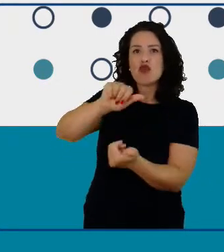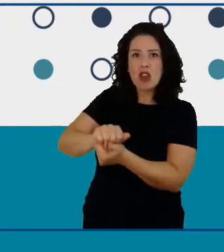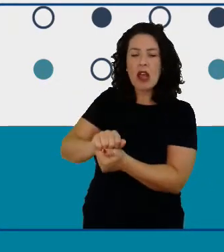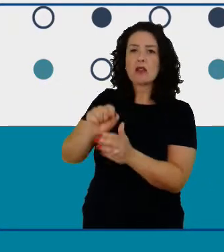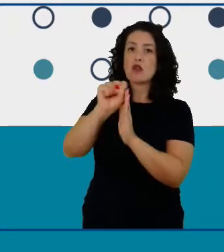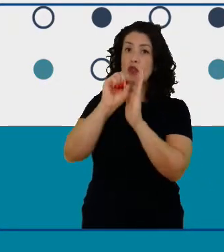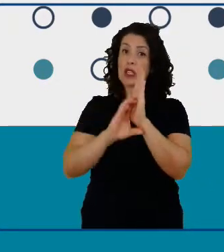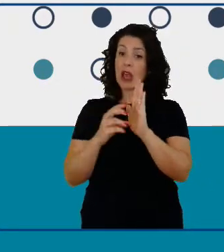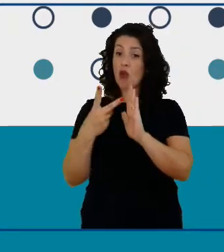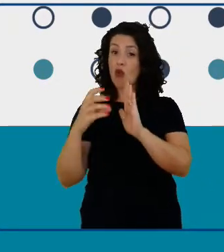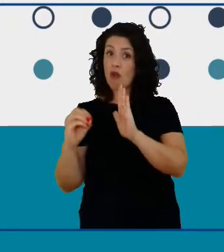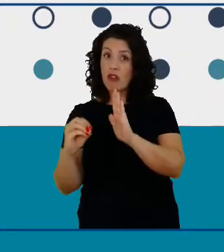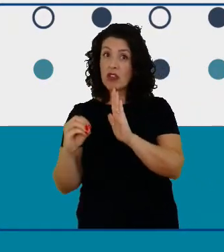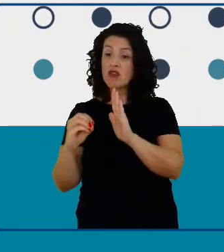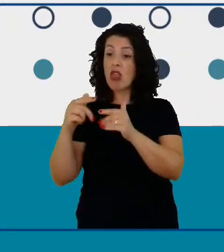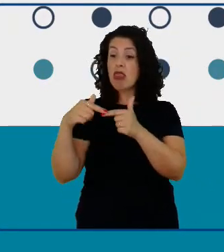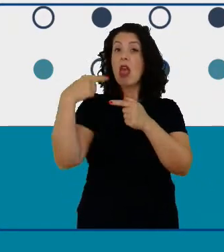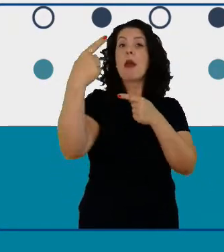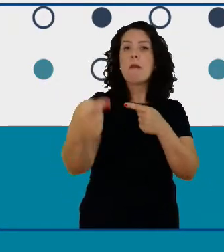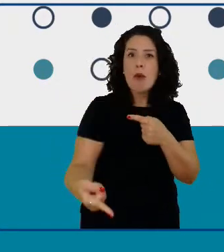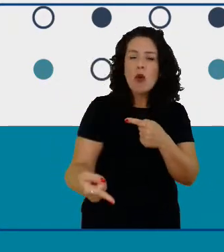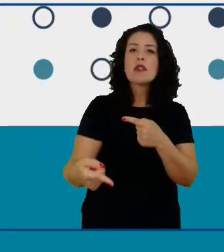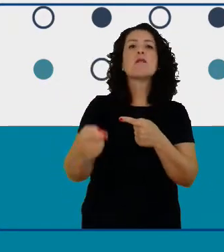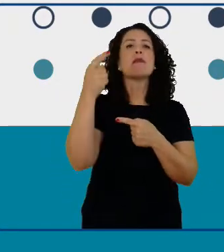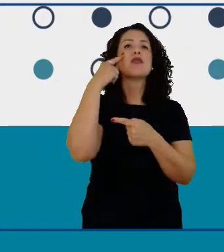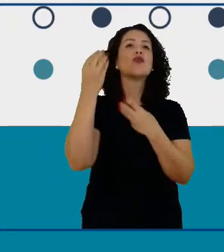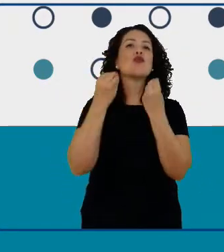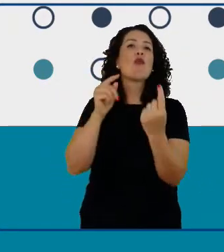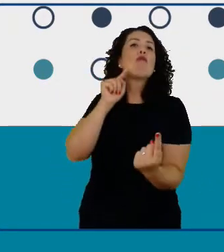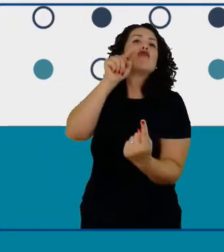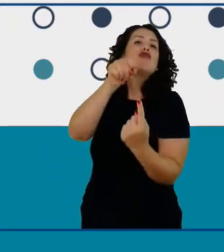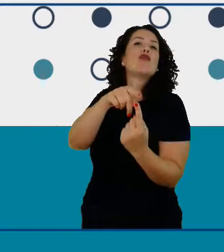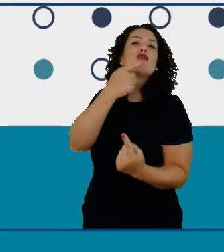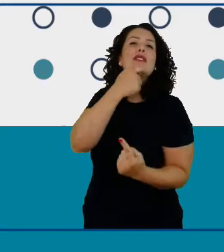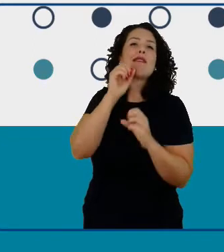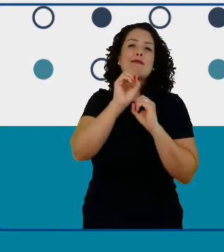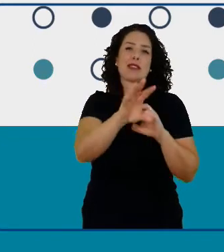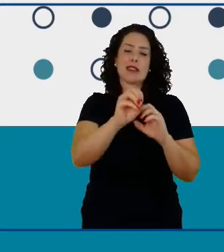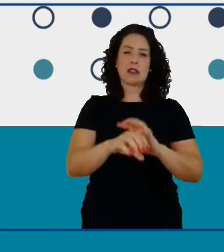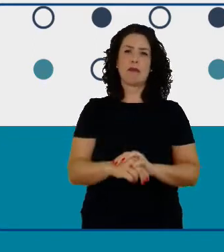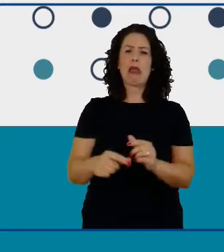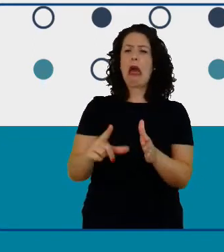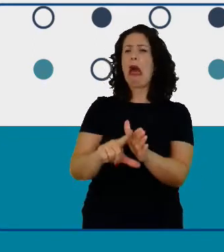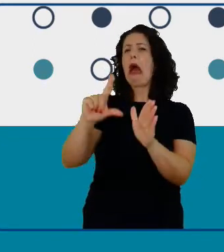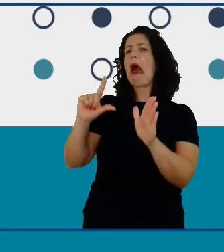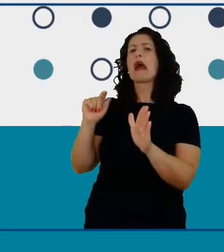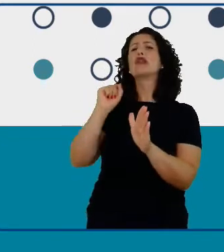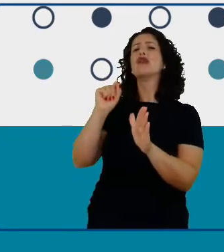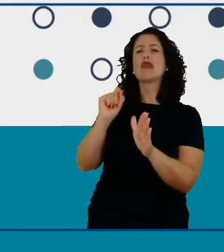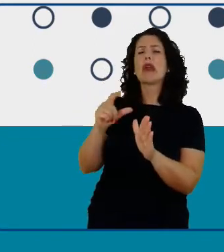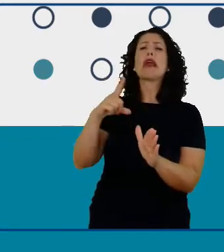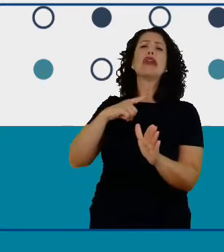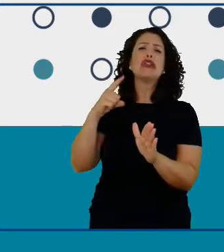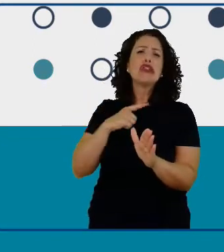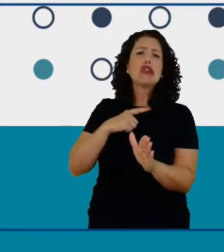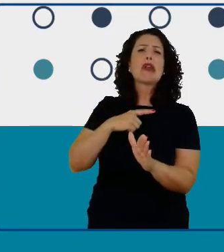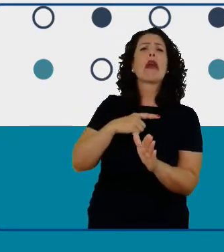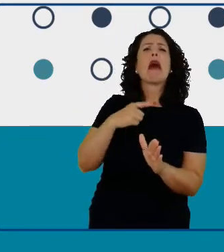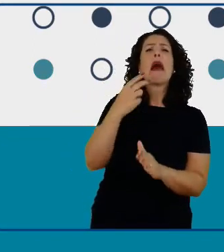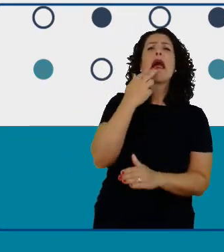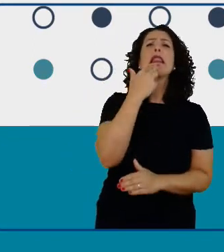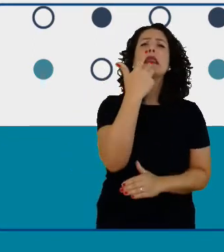uma mistura de línguas diferentes como o francês o próprio